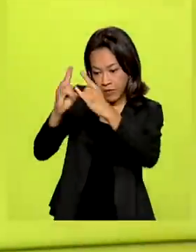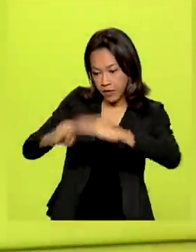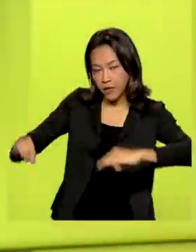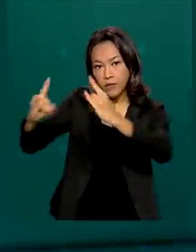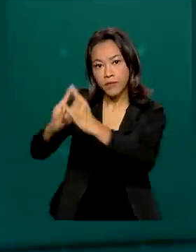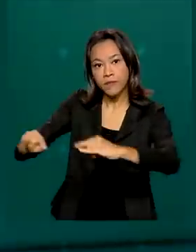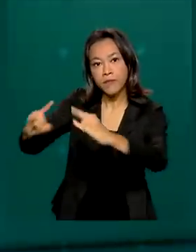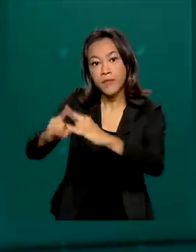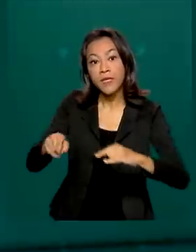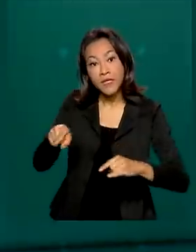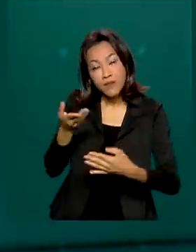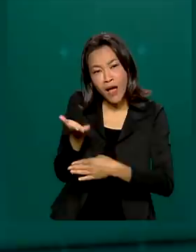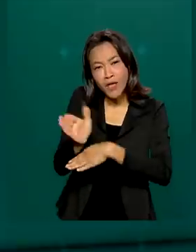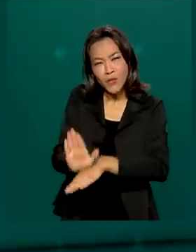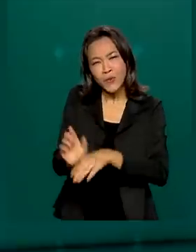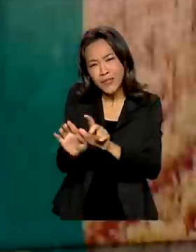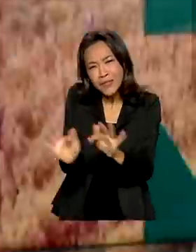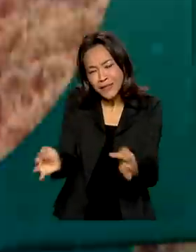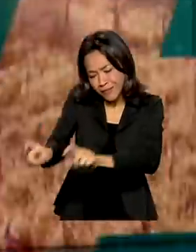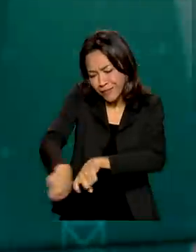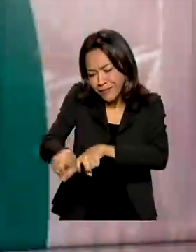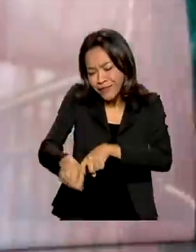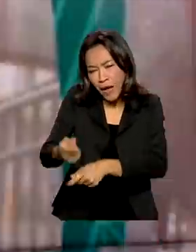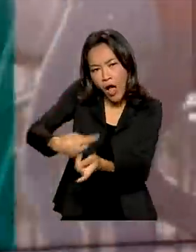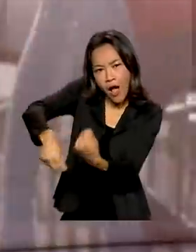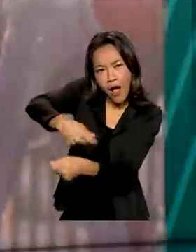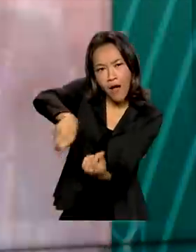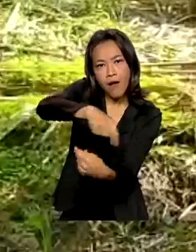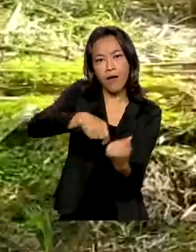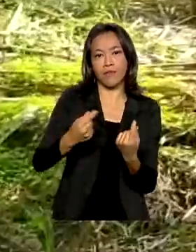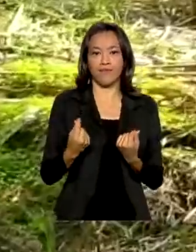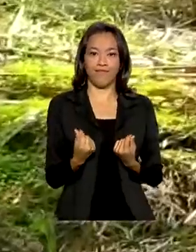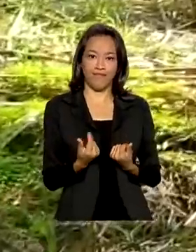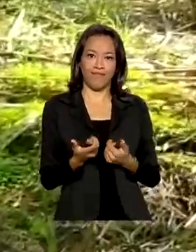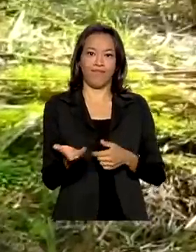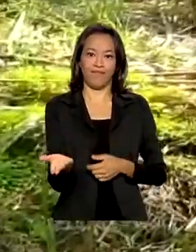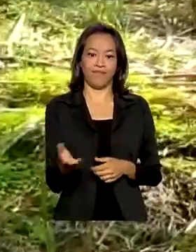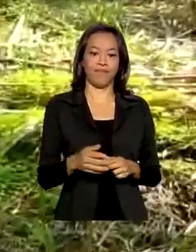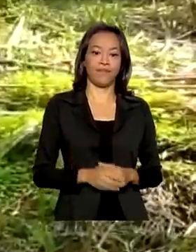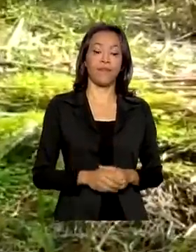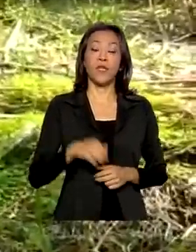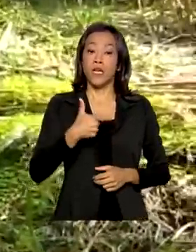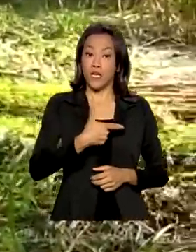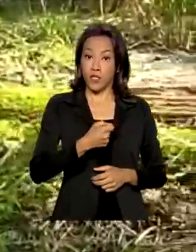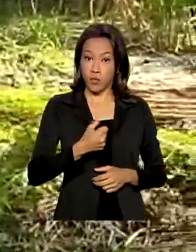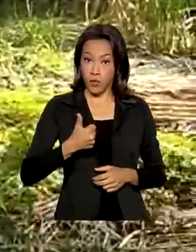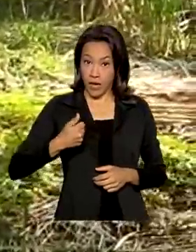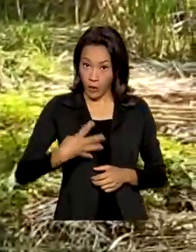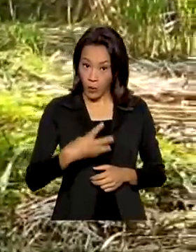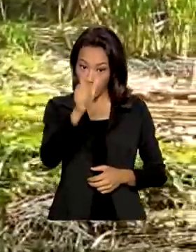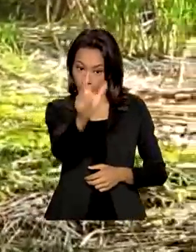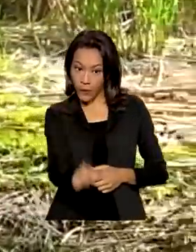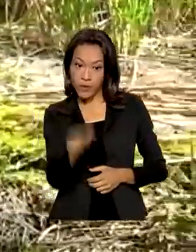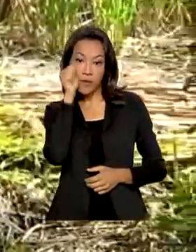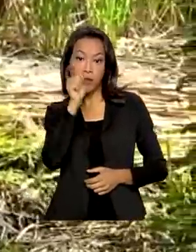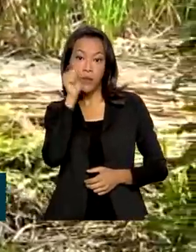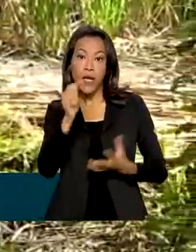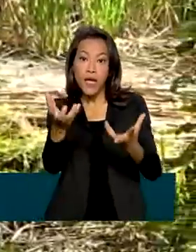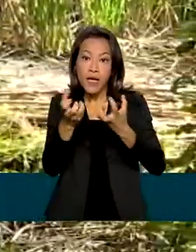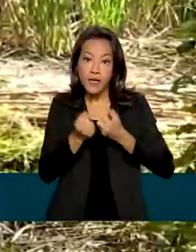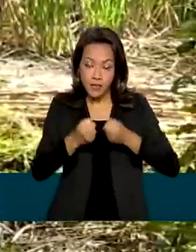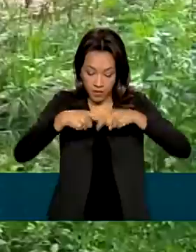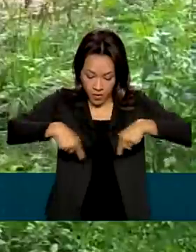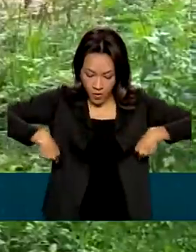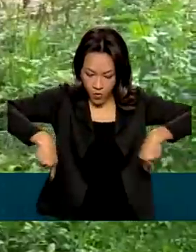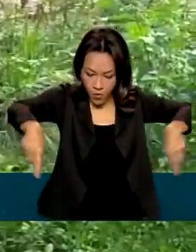financiamento ajuda o pequeno agricultor na geração de renda. Em 2014, Luciana recebeu um lote da